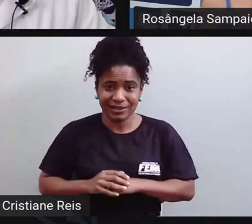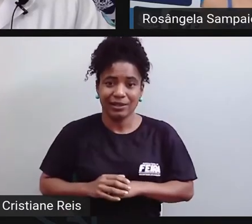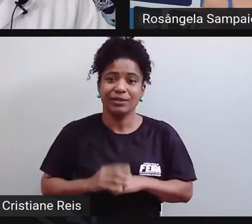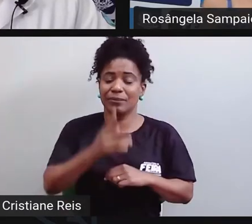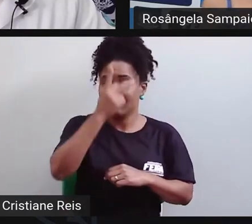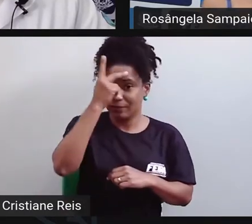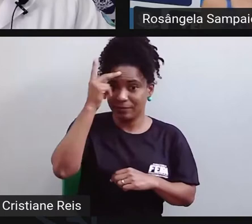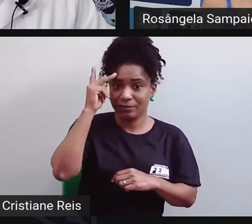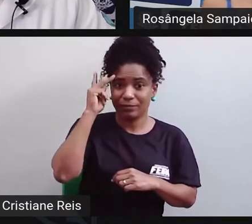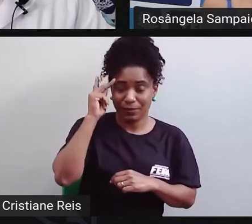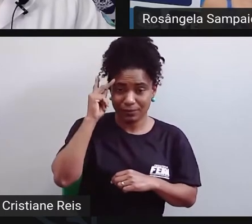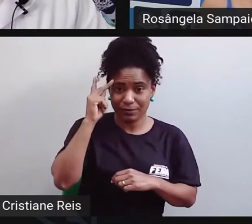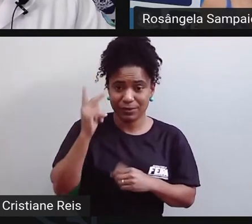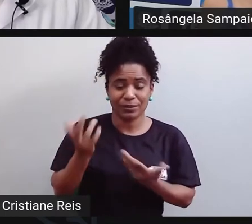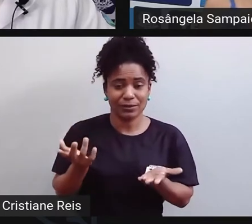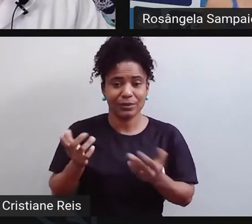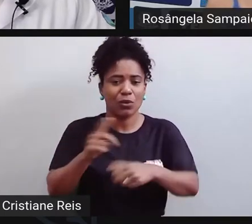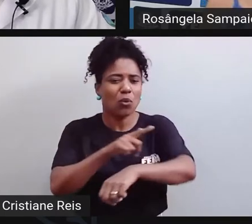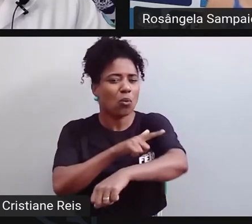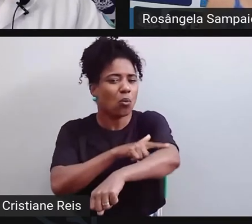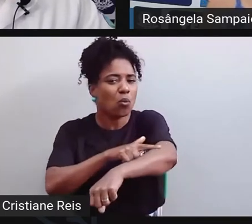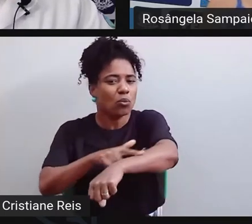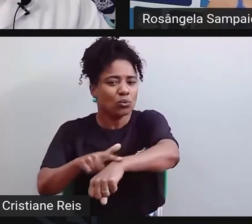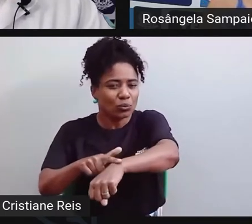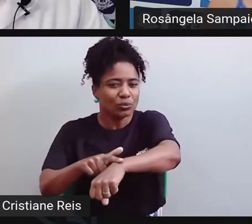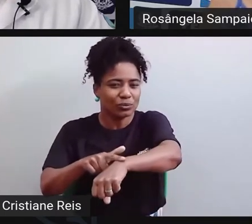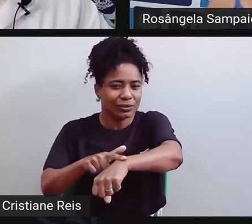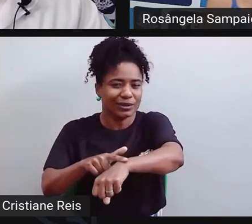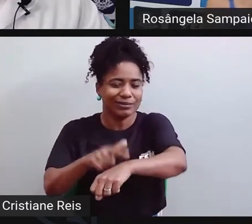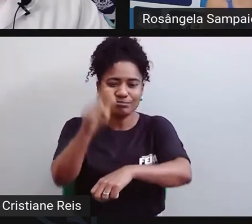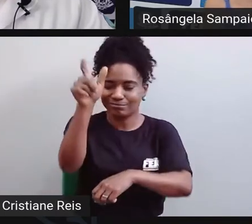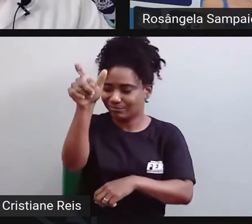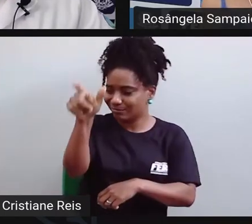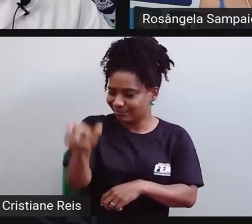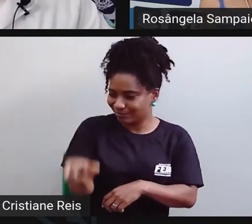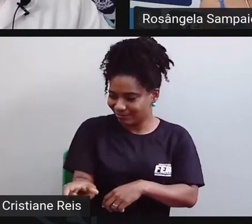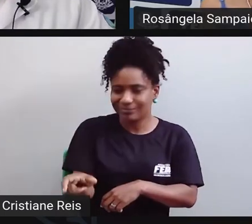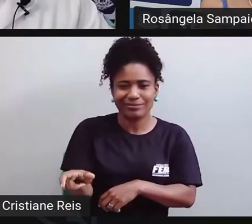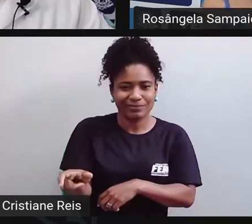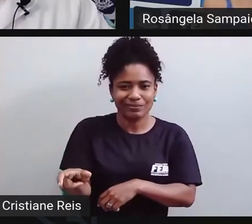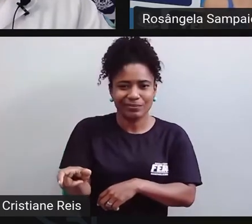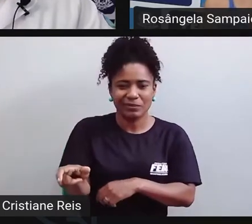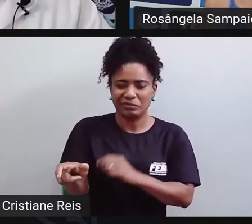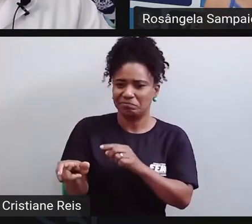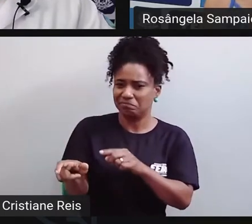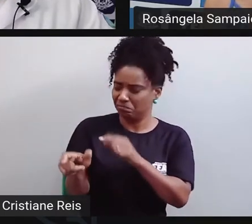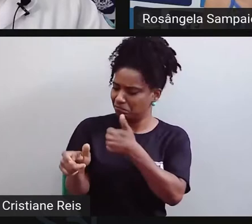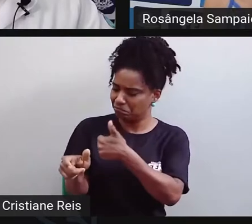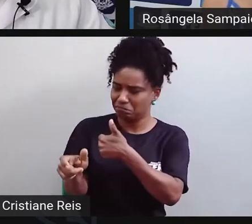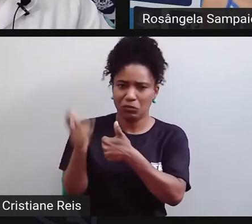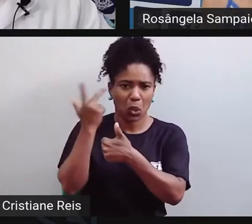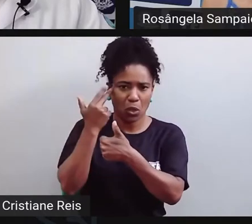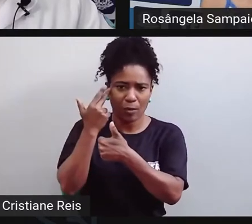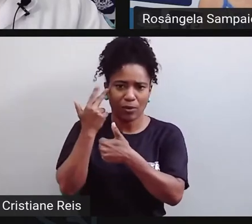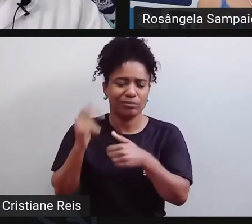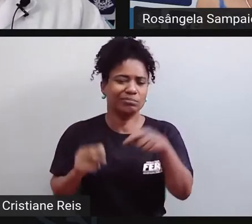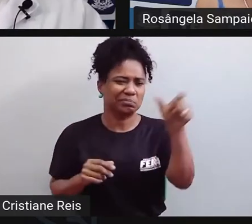pessoas que tinham um comportamento desviante, diferente da maioria, era